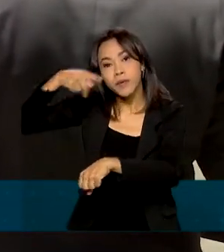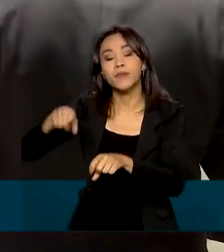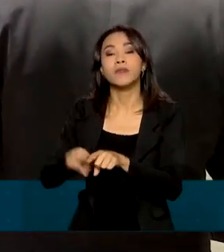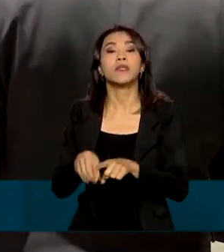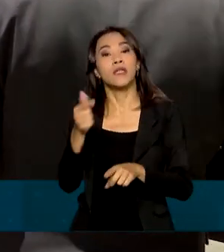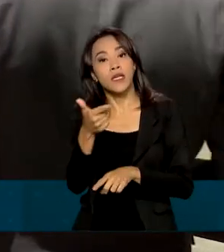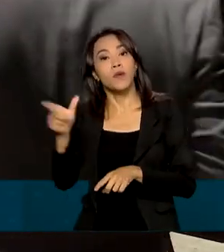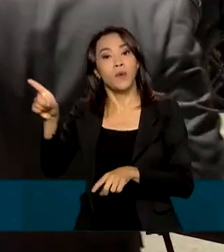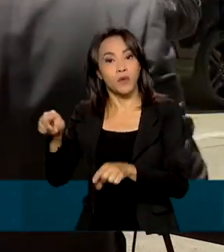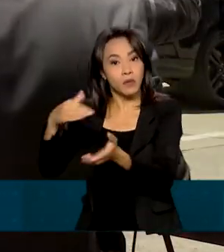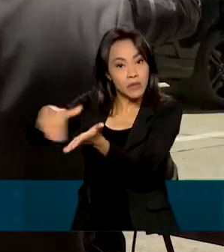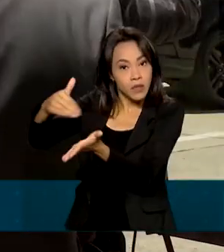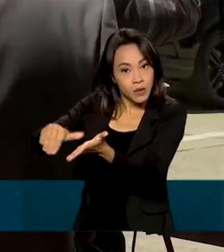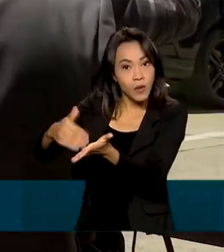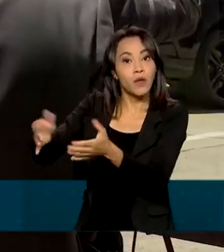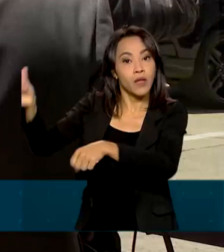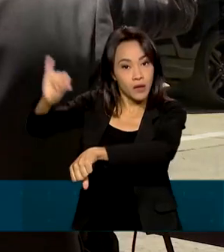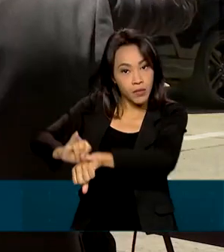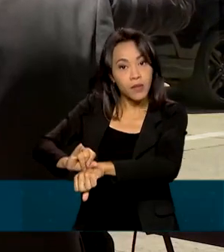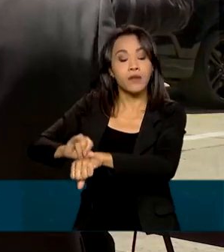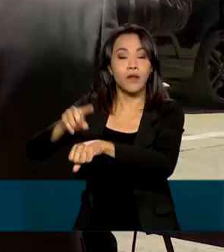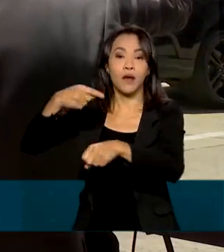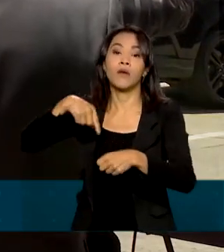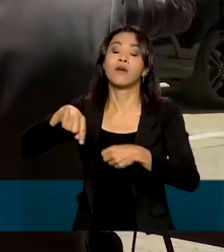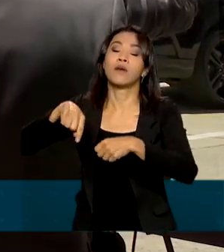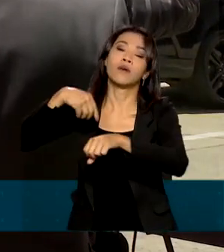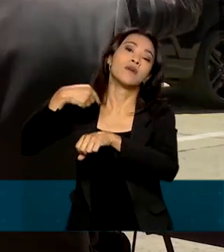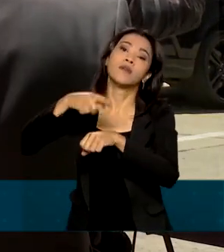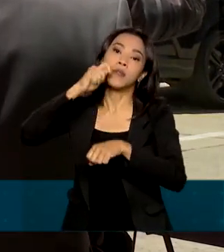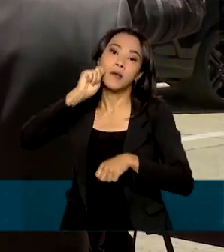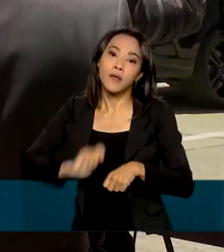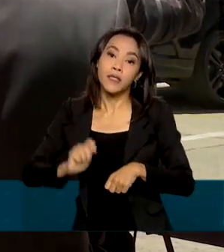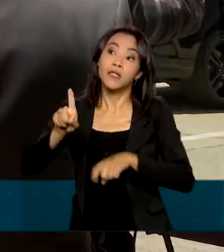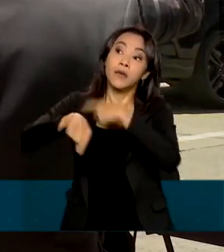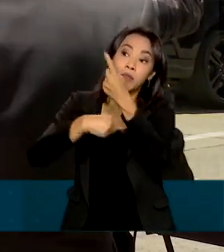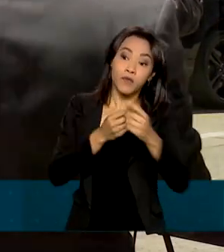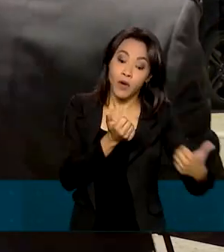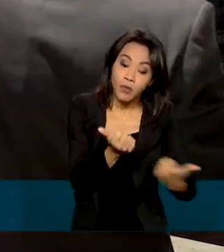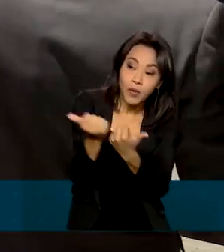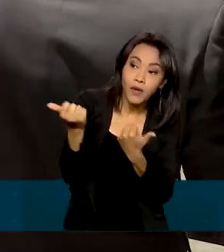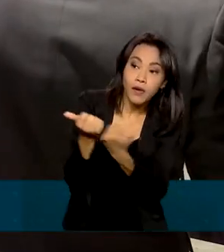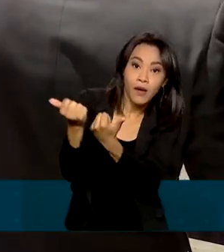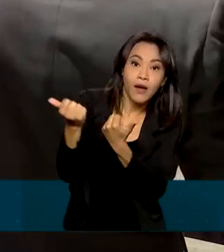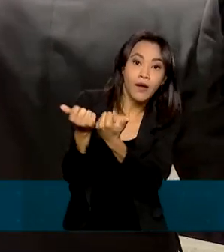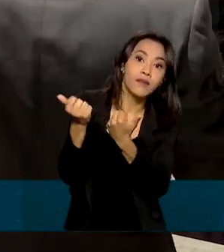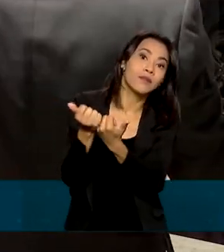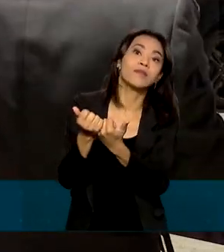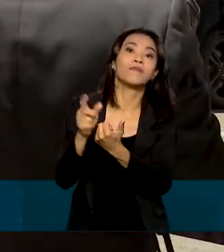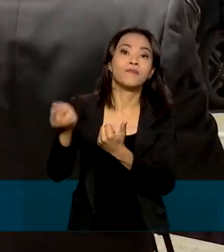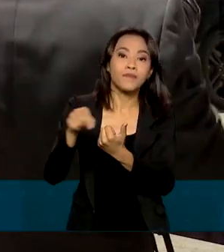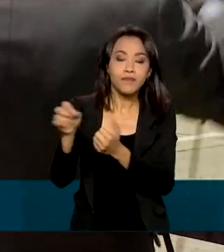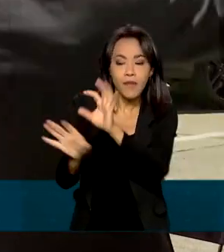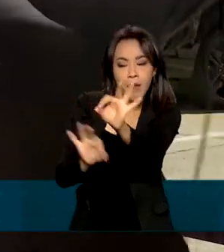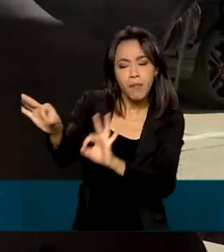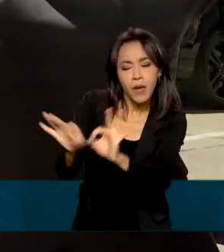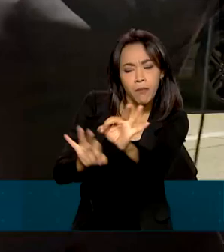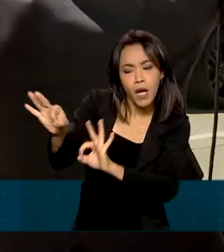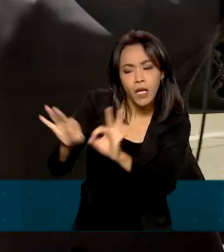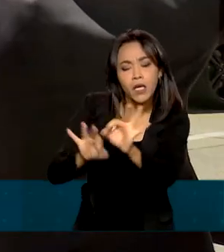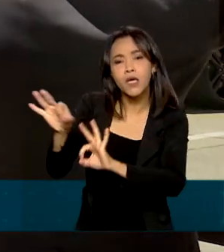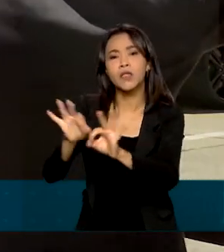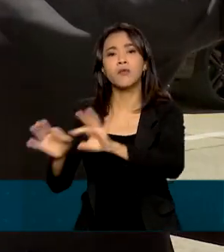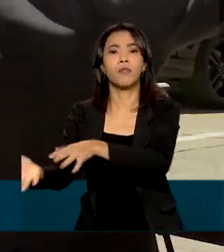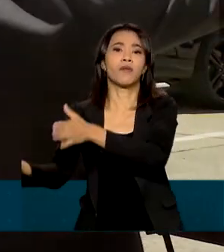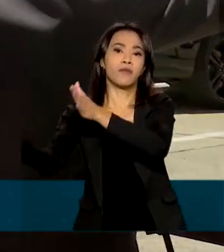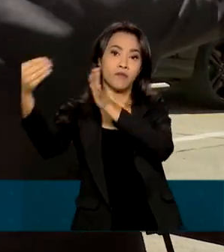Depois, todos foram recepcionados, alojados e apoiados pela Embaixada em Varsóvia, nos preparativos para